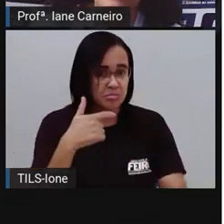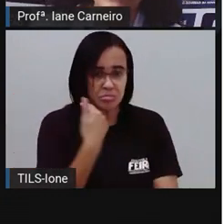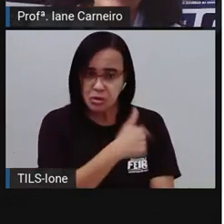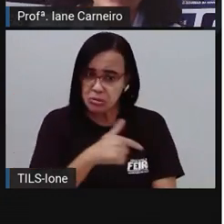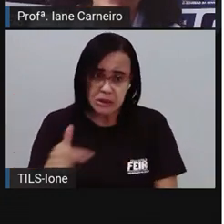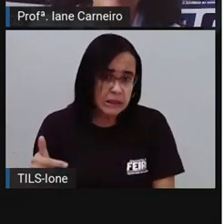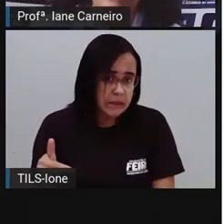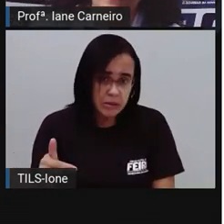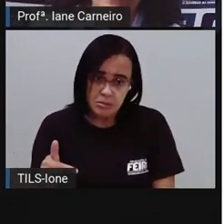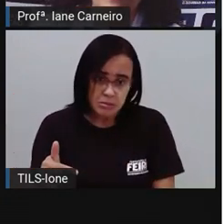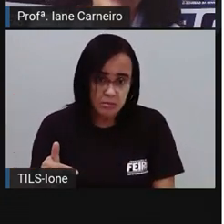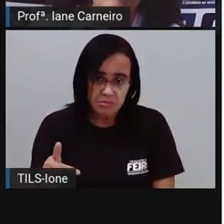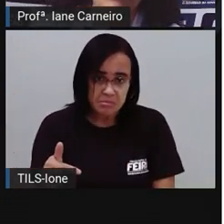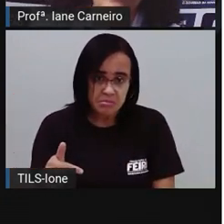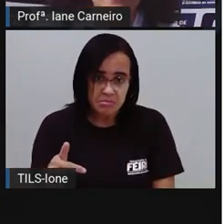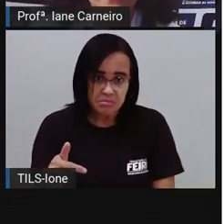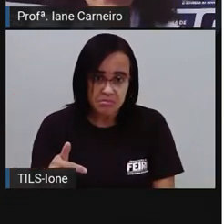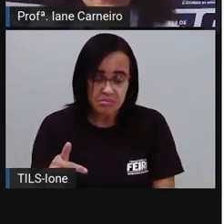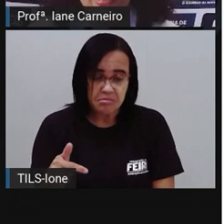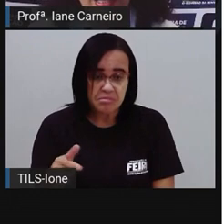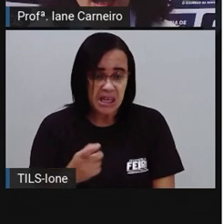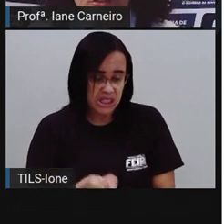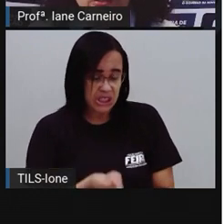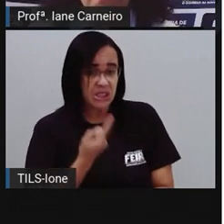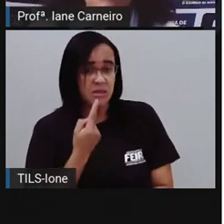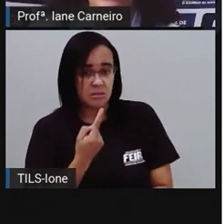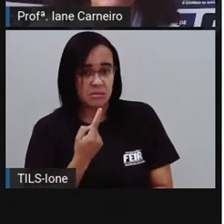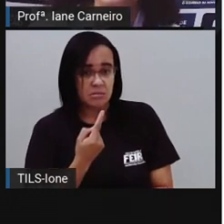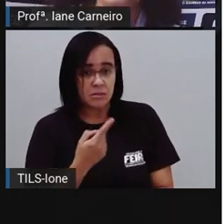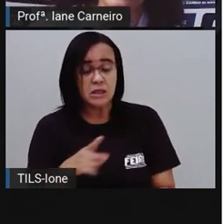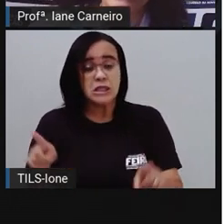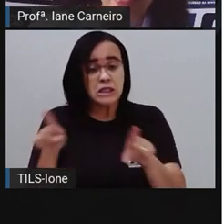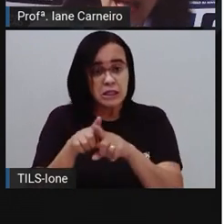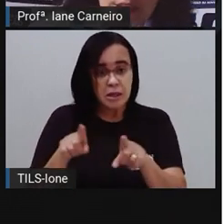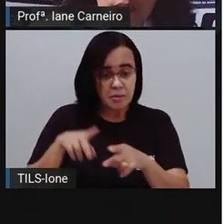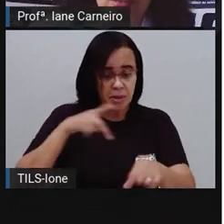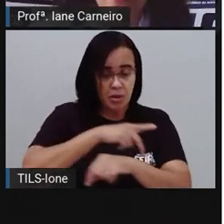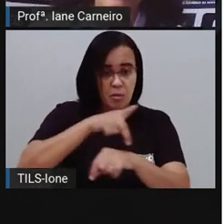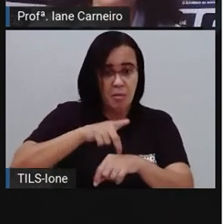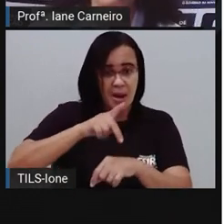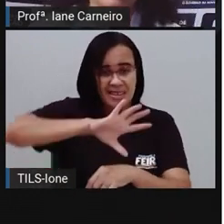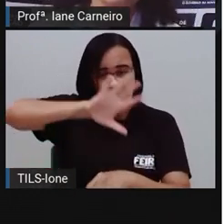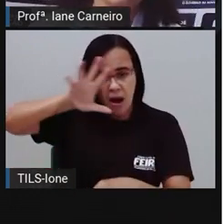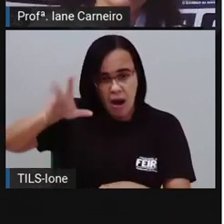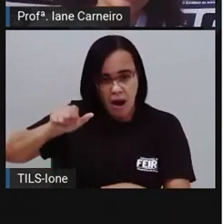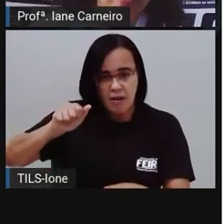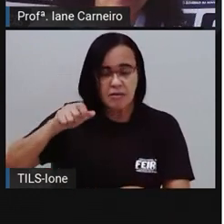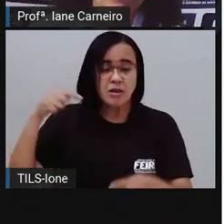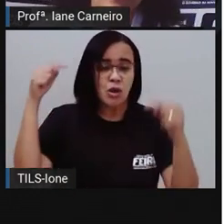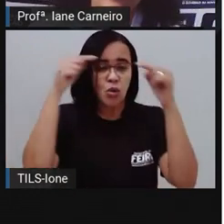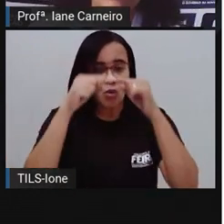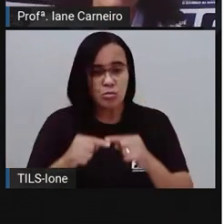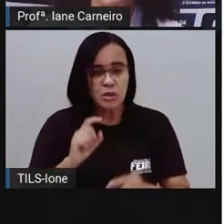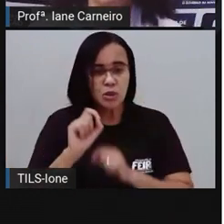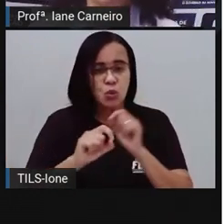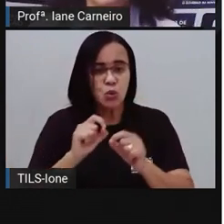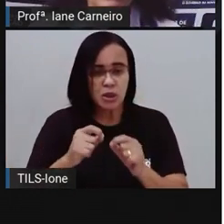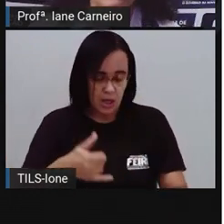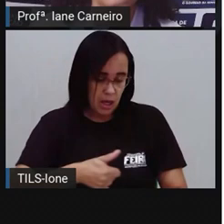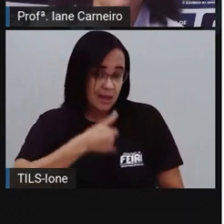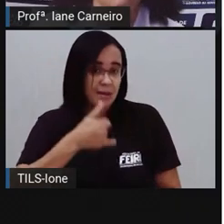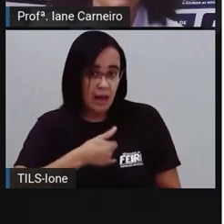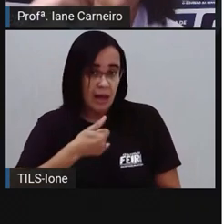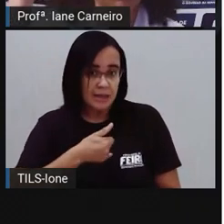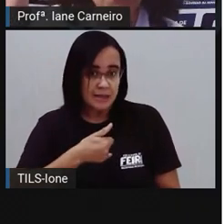O preto, ele simboliza idade, maturidade e masculinidade, né? Então representa